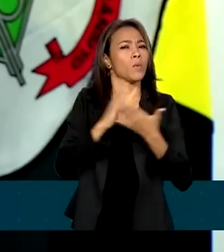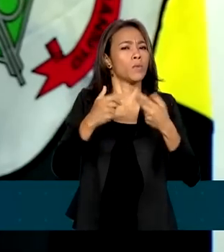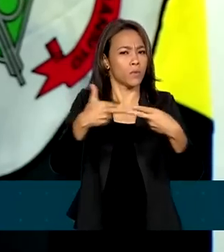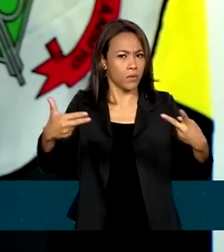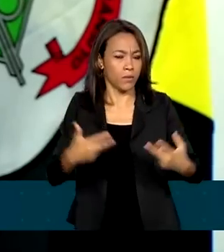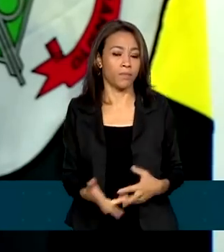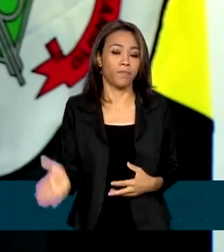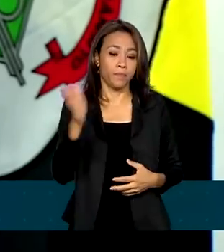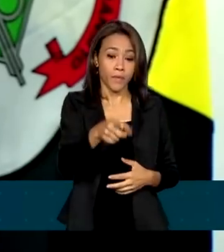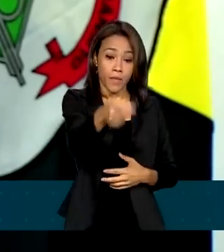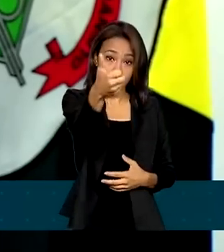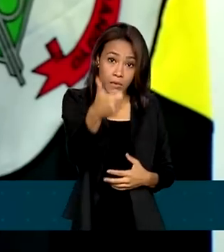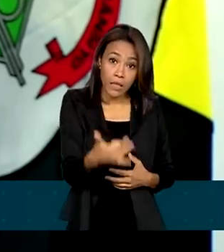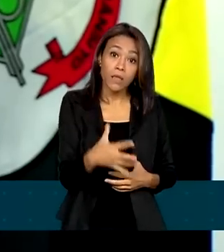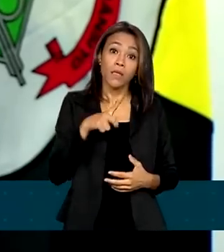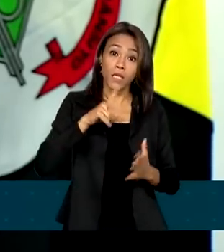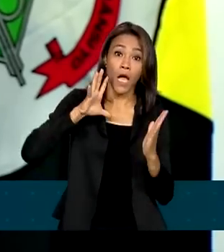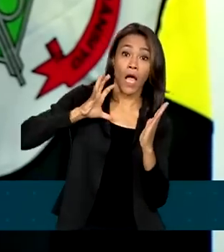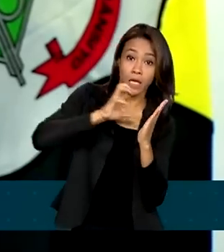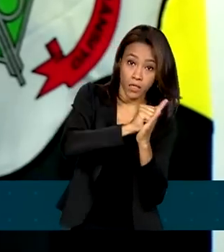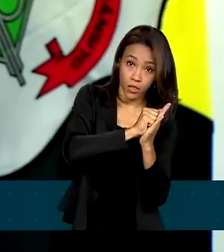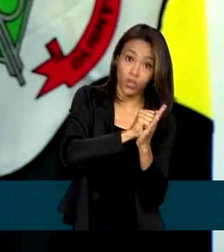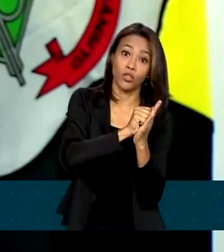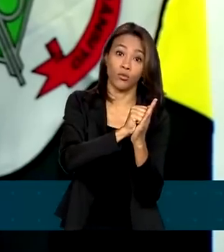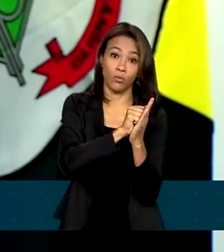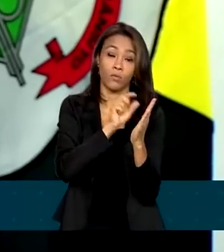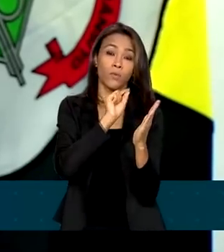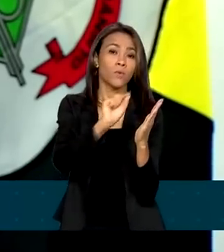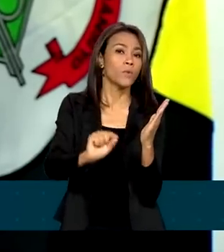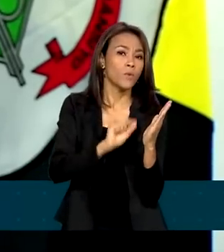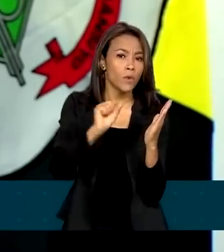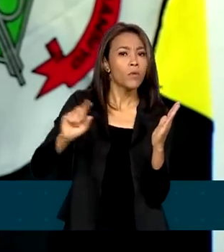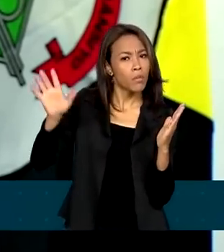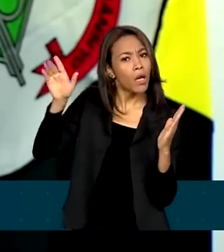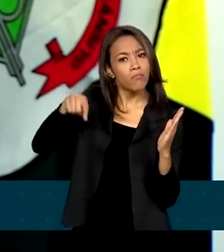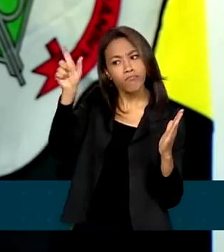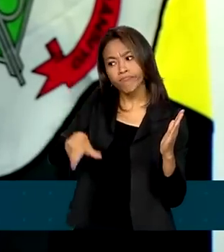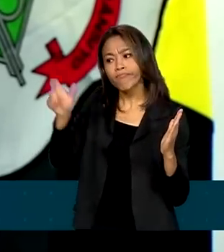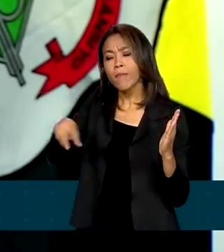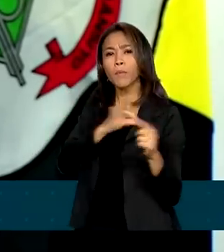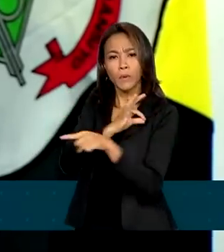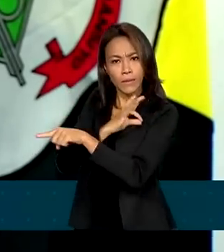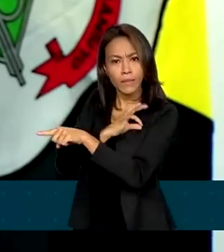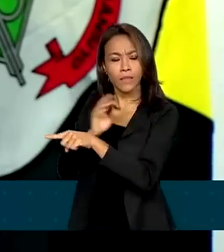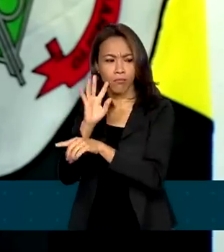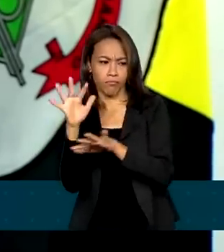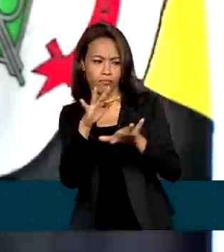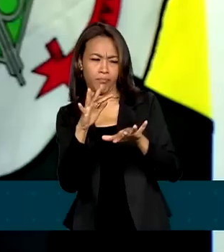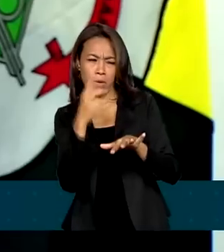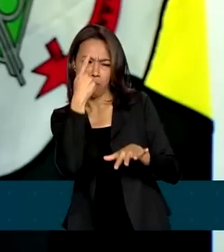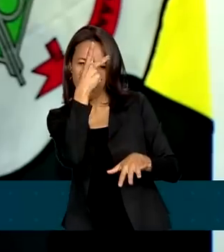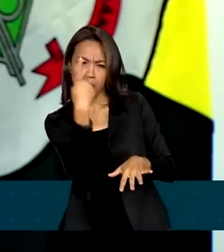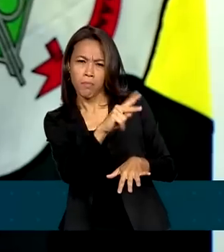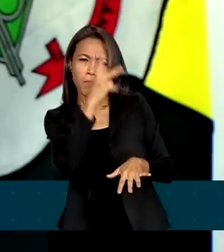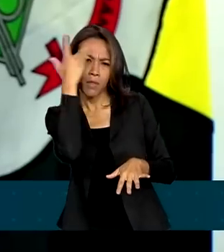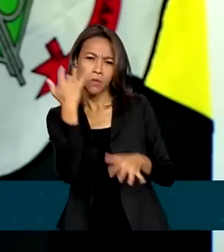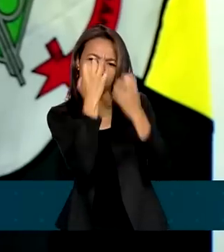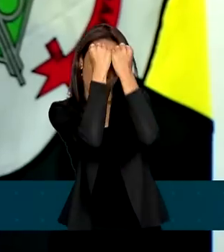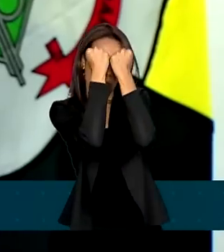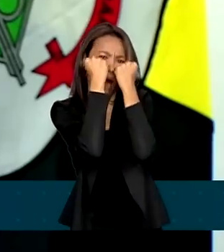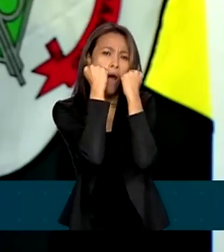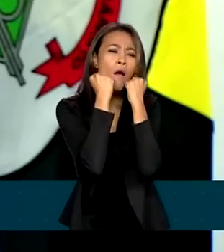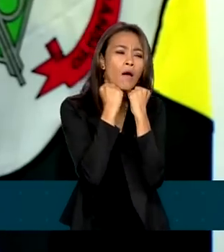registro de apreensões feitas pela polícia de pessoas com máscaras, com